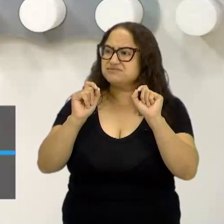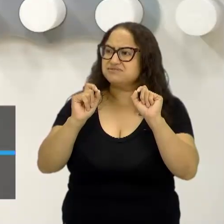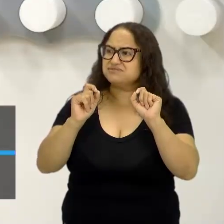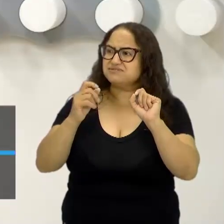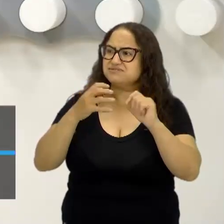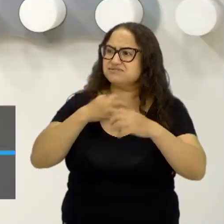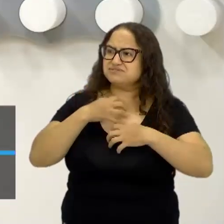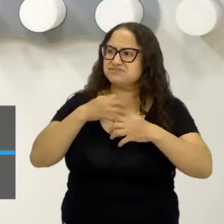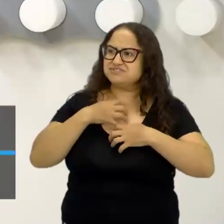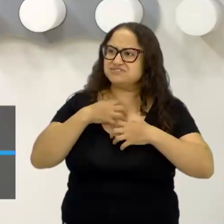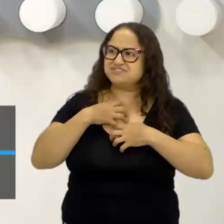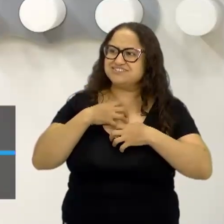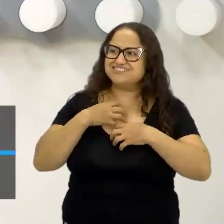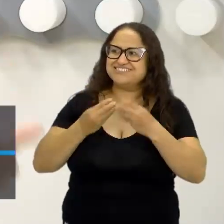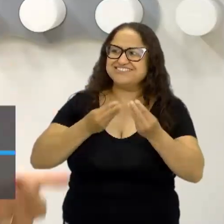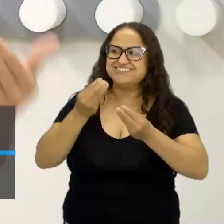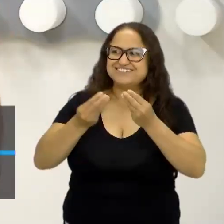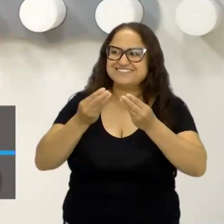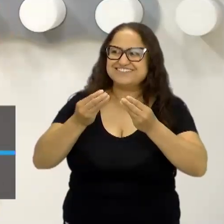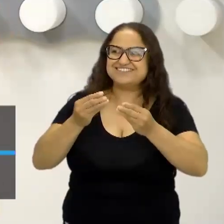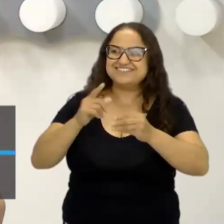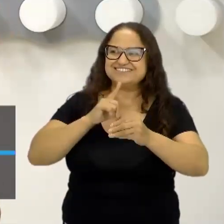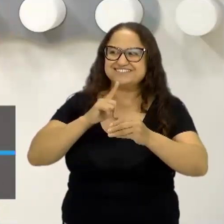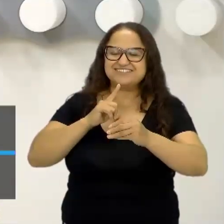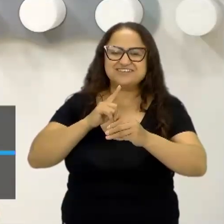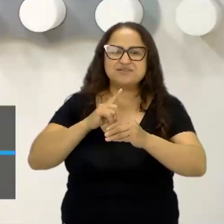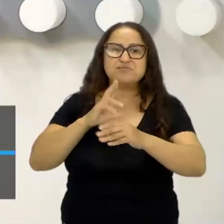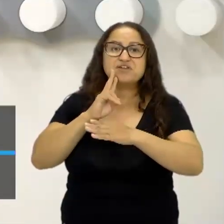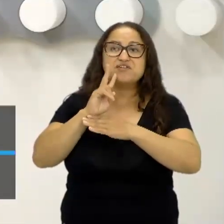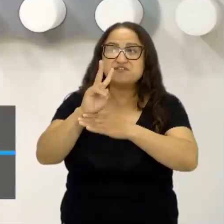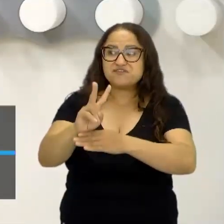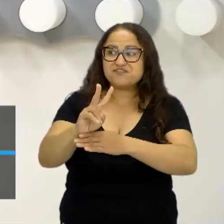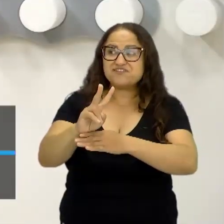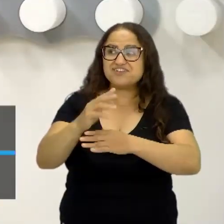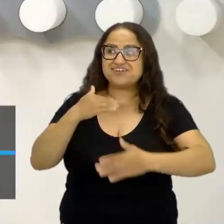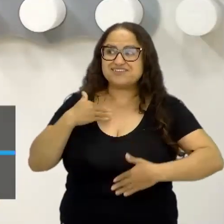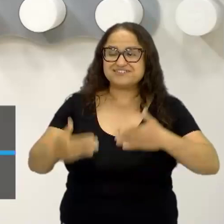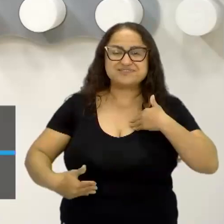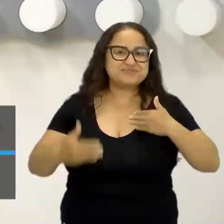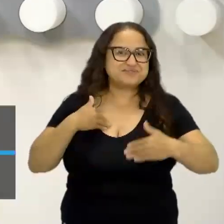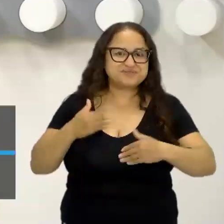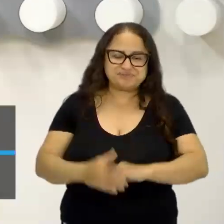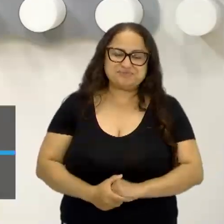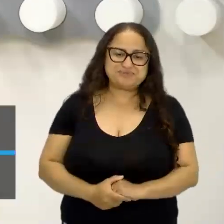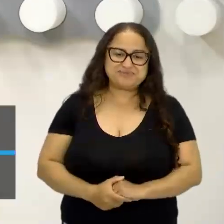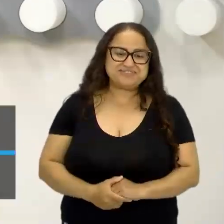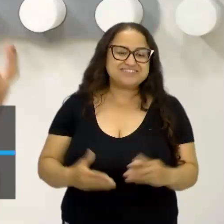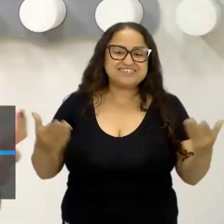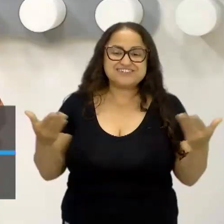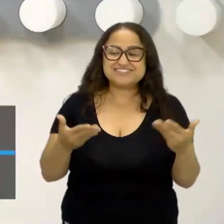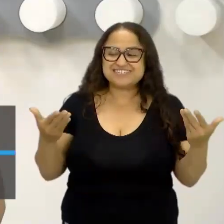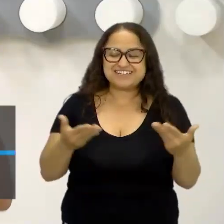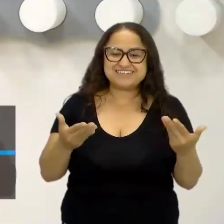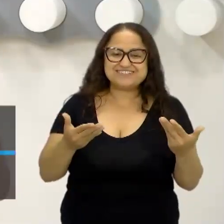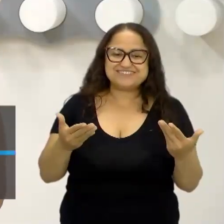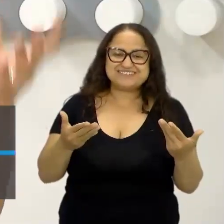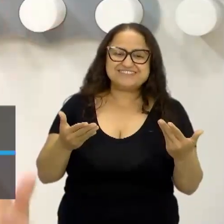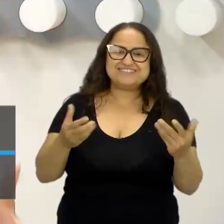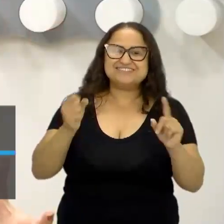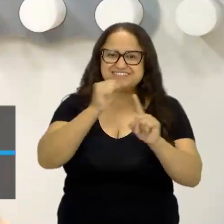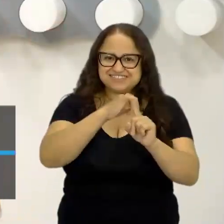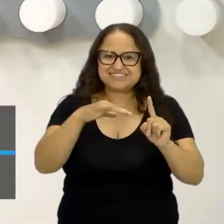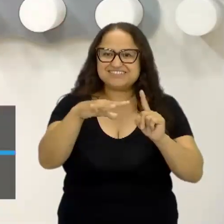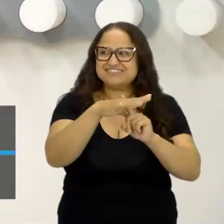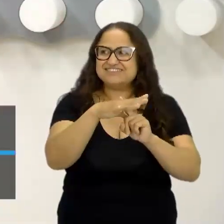descrevendo, mas é fundamentalmente atingir o corpo. E isso hoje, na nossa sociedade, dentro da